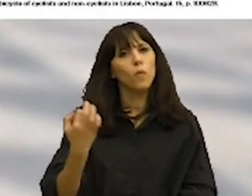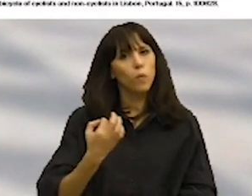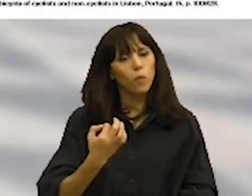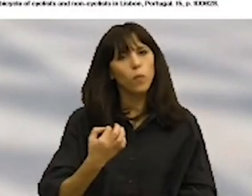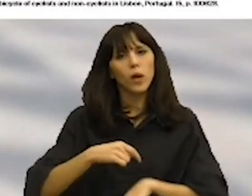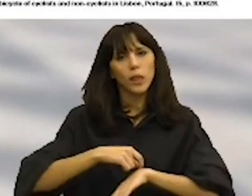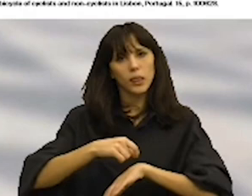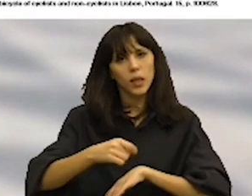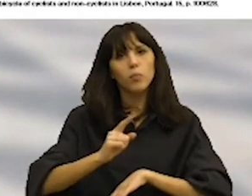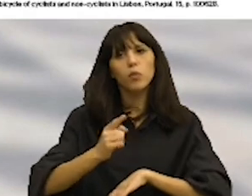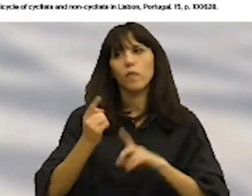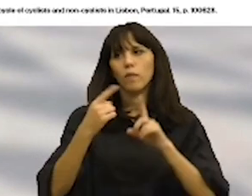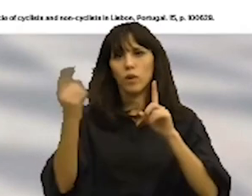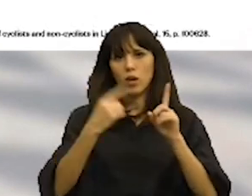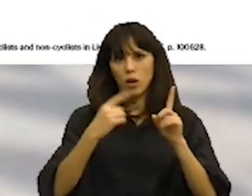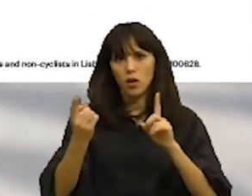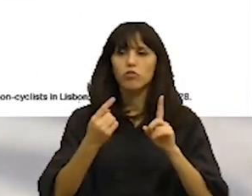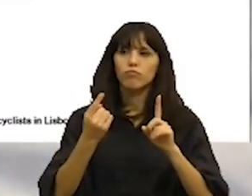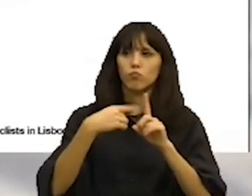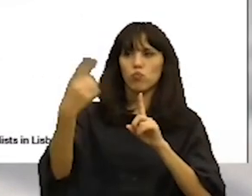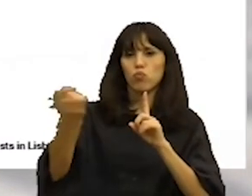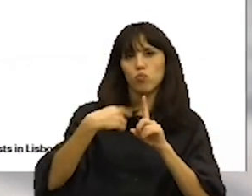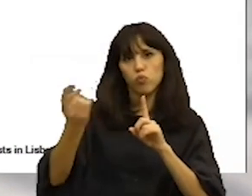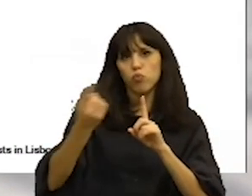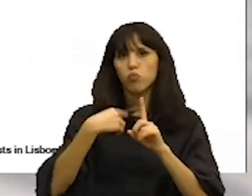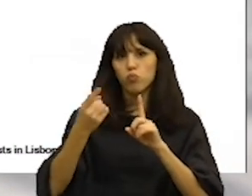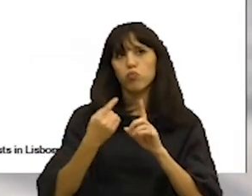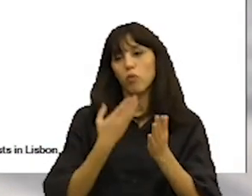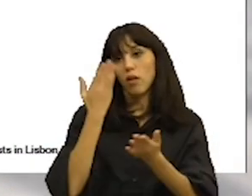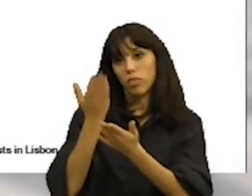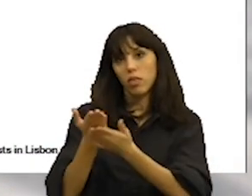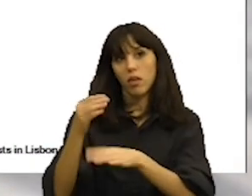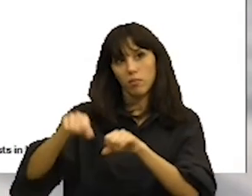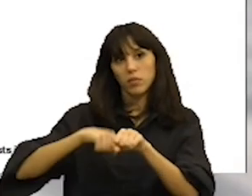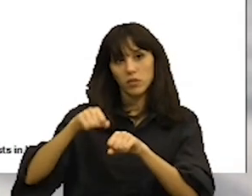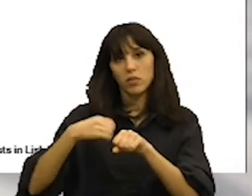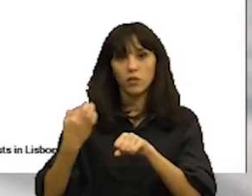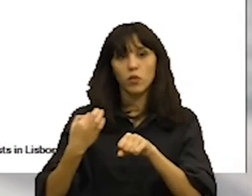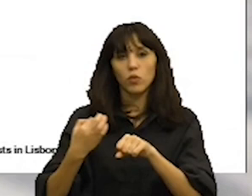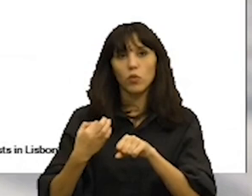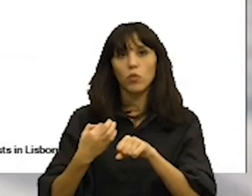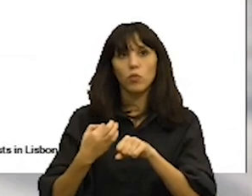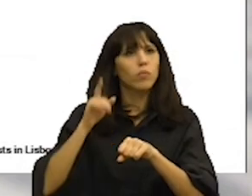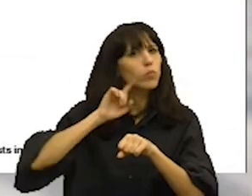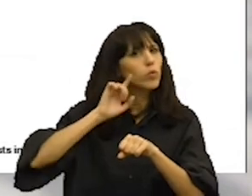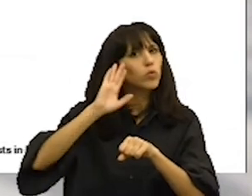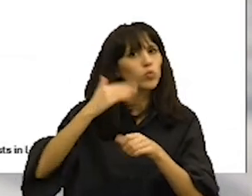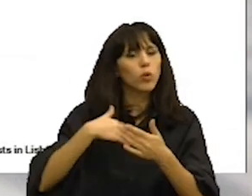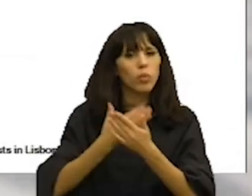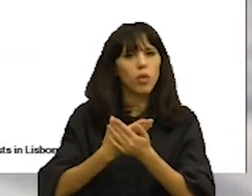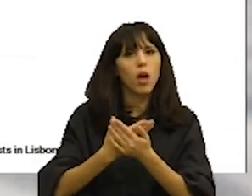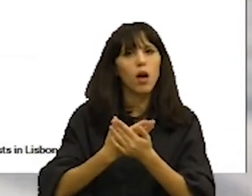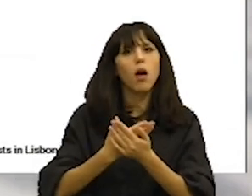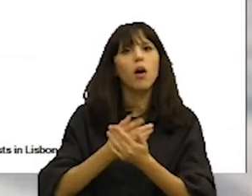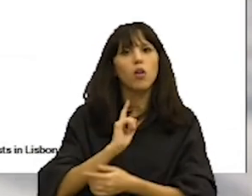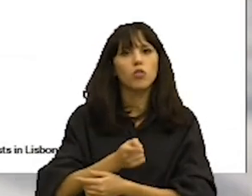que é o tempo de deslocação da viagem e o tempo que demora a chegar à bicicleta enquanto fatores determinantes para a vontade